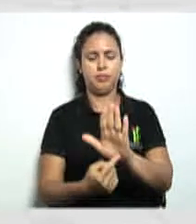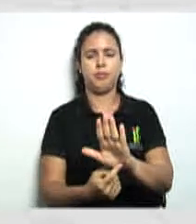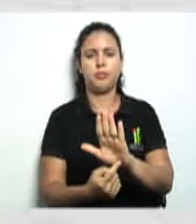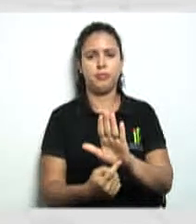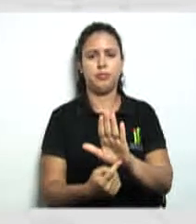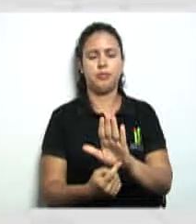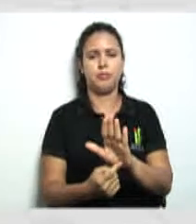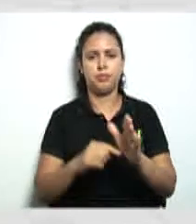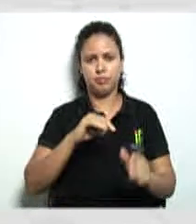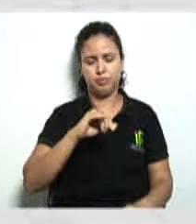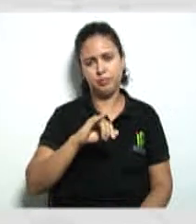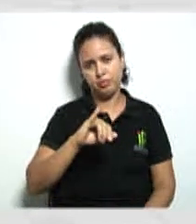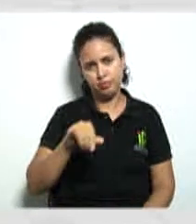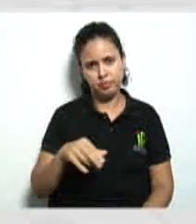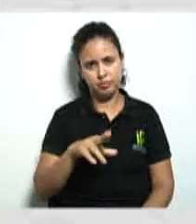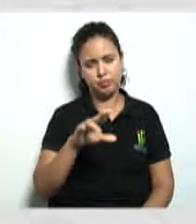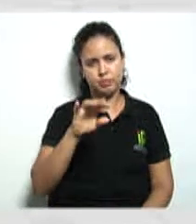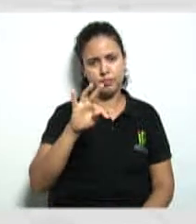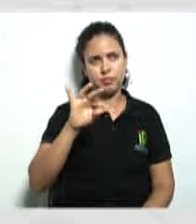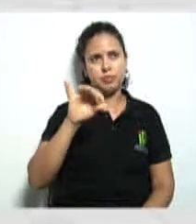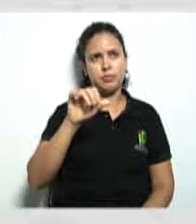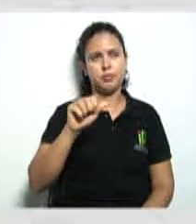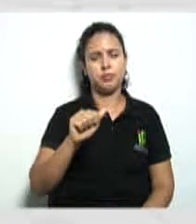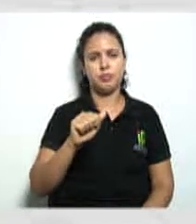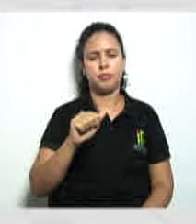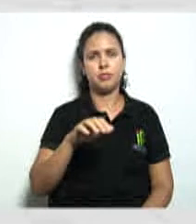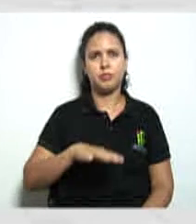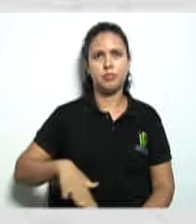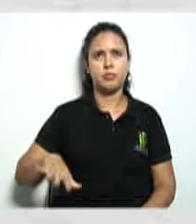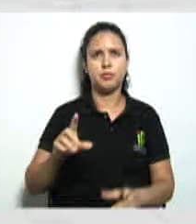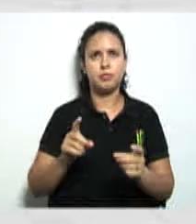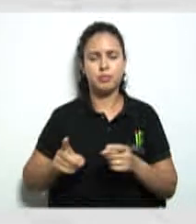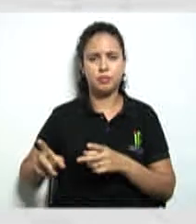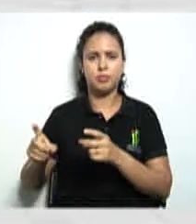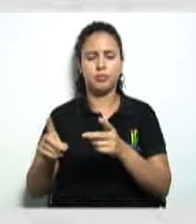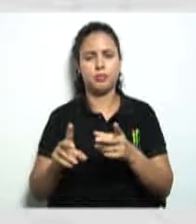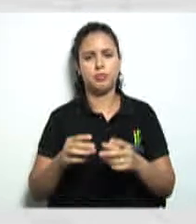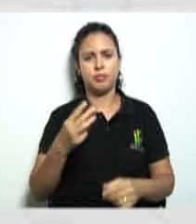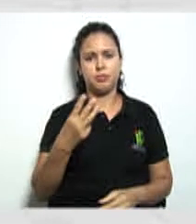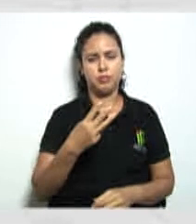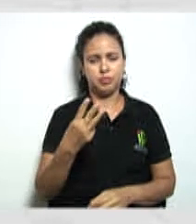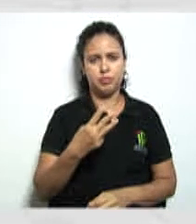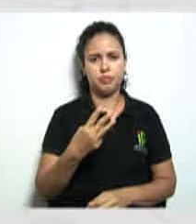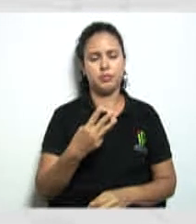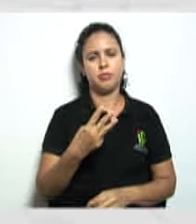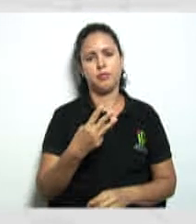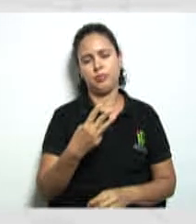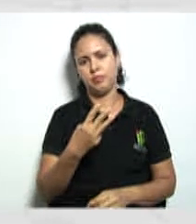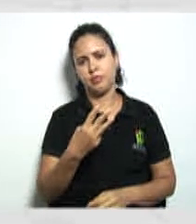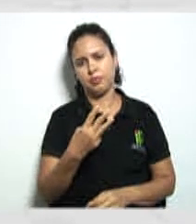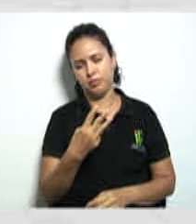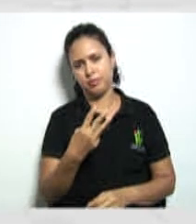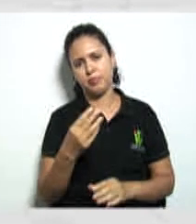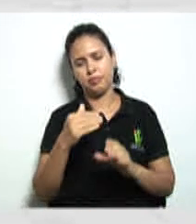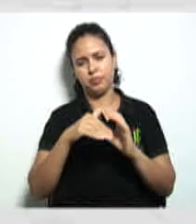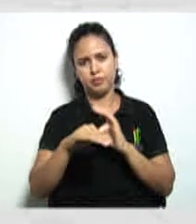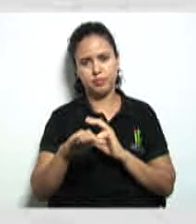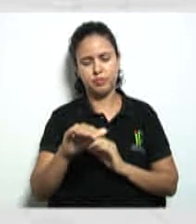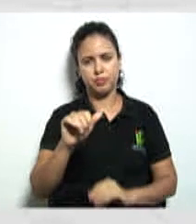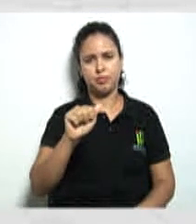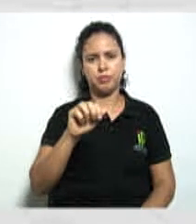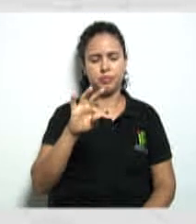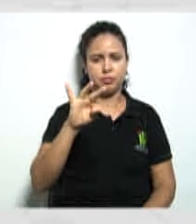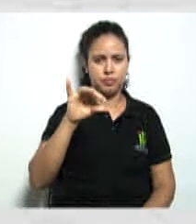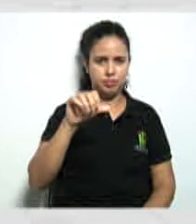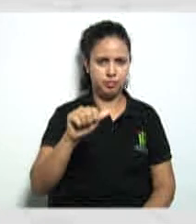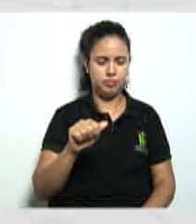só na junta comercial devem ser apresentados os seguintes documentos três vias da ata da assembleia de constituição e três